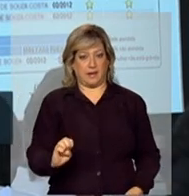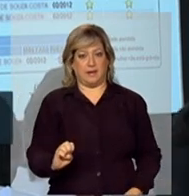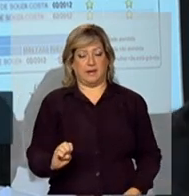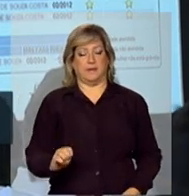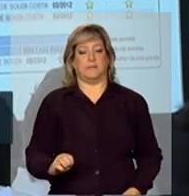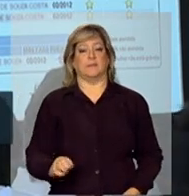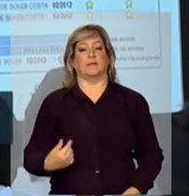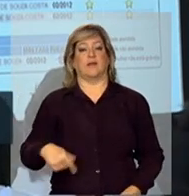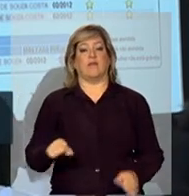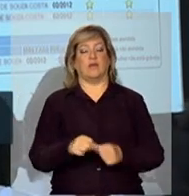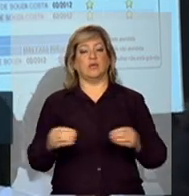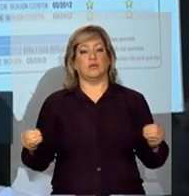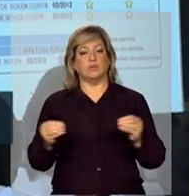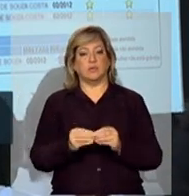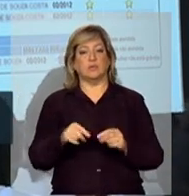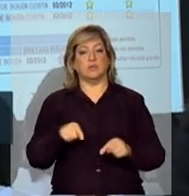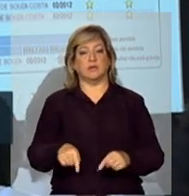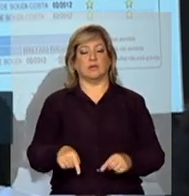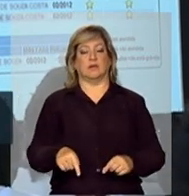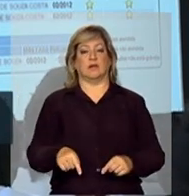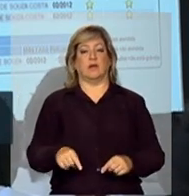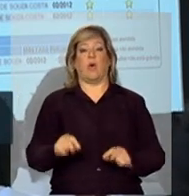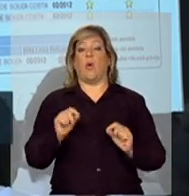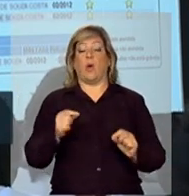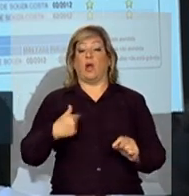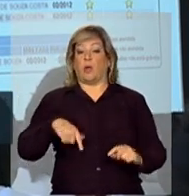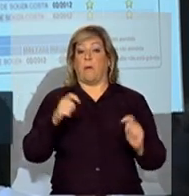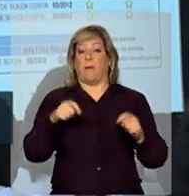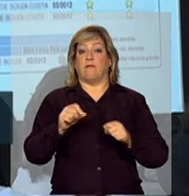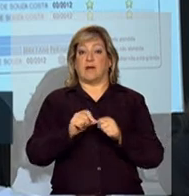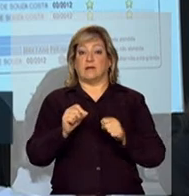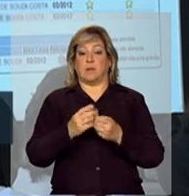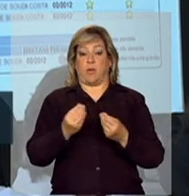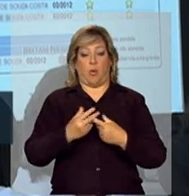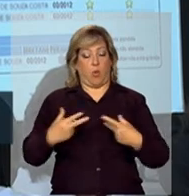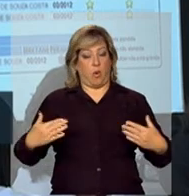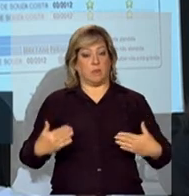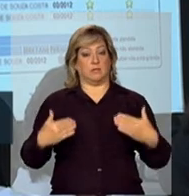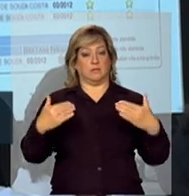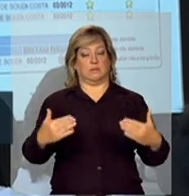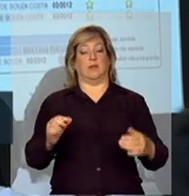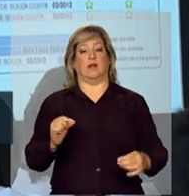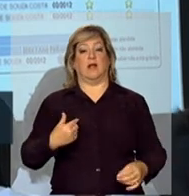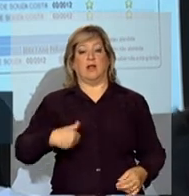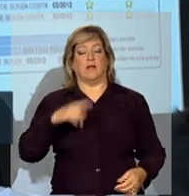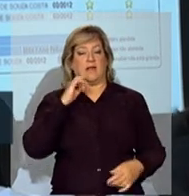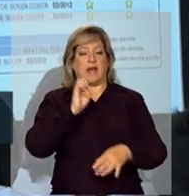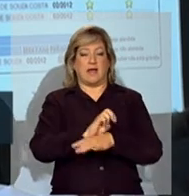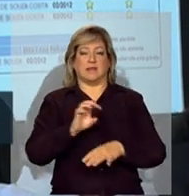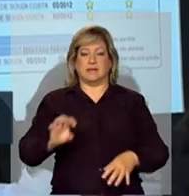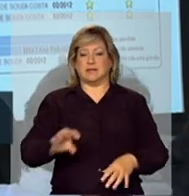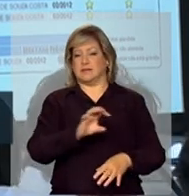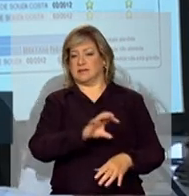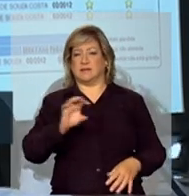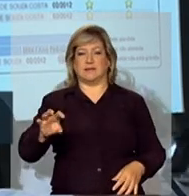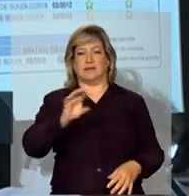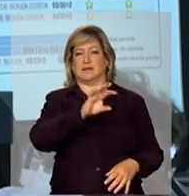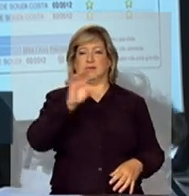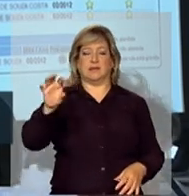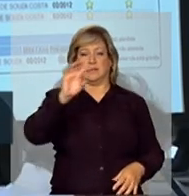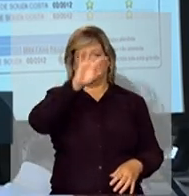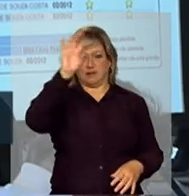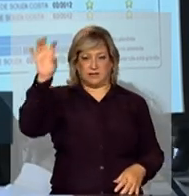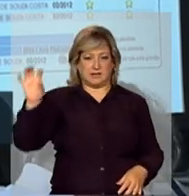poderem, inclusive, imaginar o que nós podemos fazer daqui para frente. Então, nós tiramos estado por estado, concessionária por